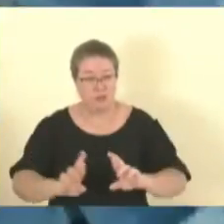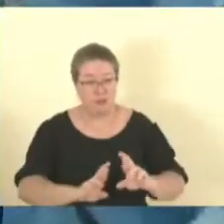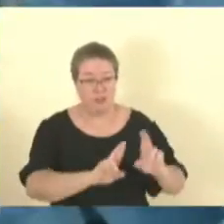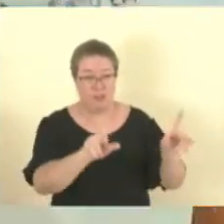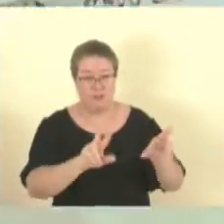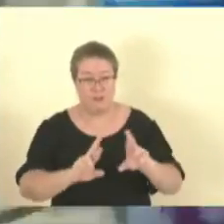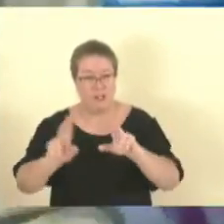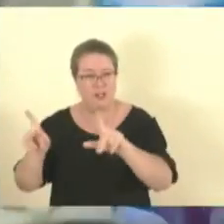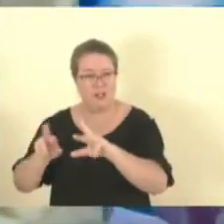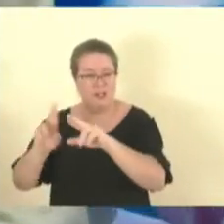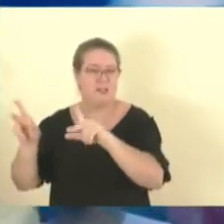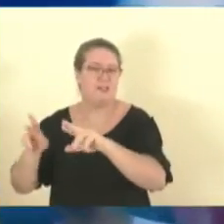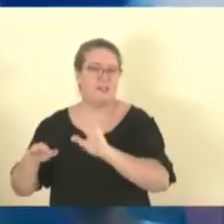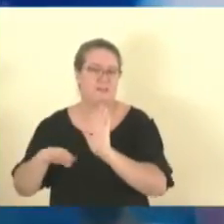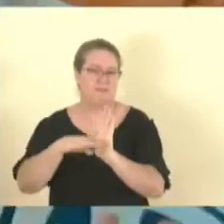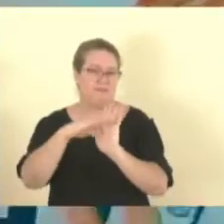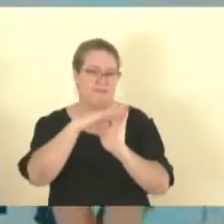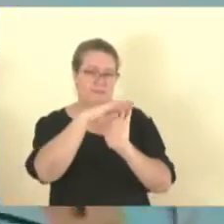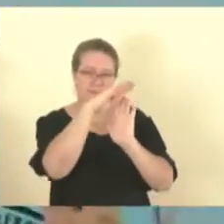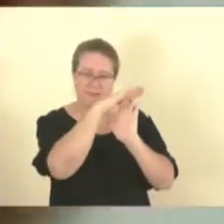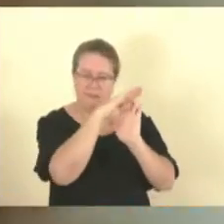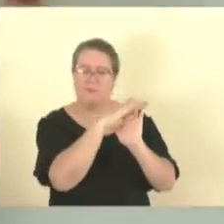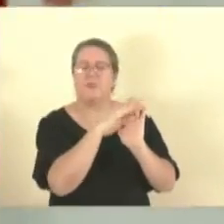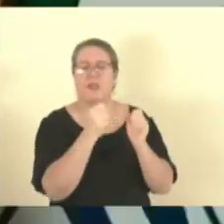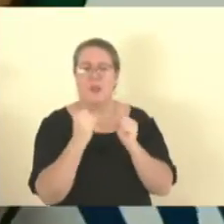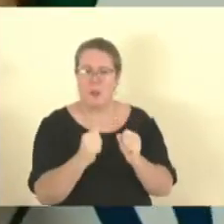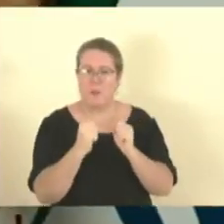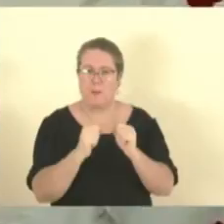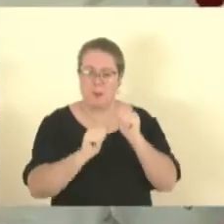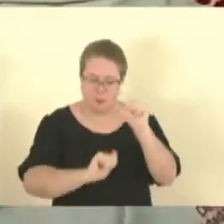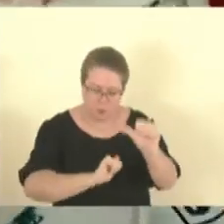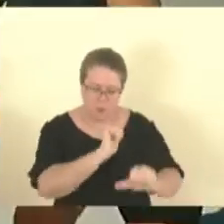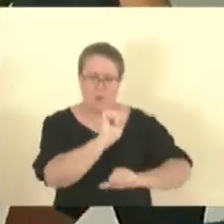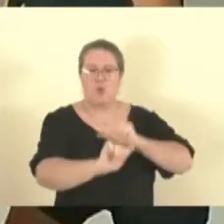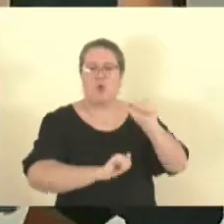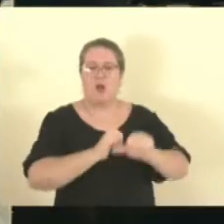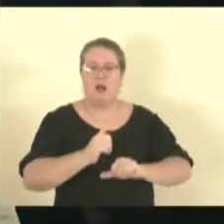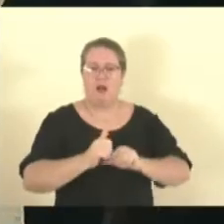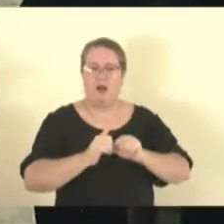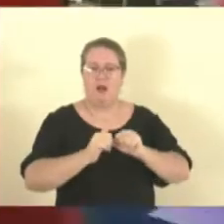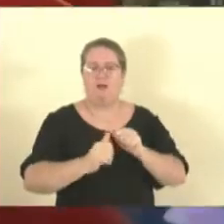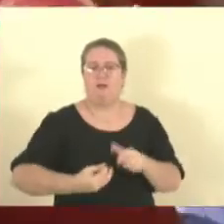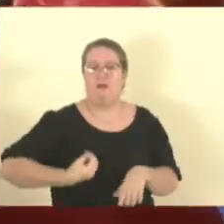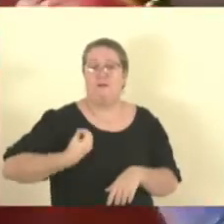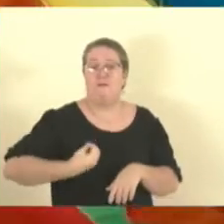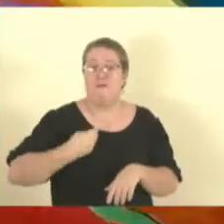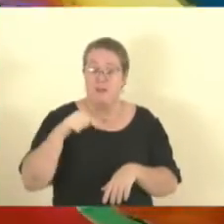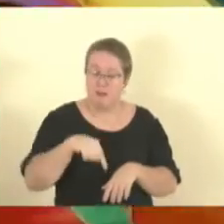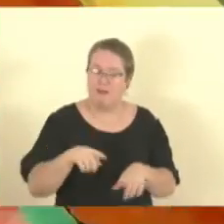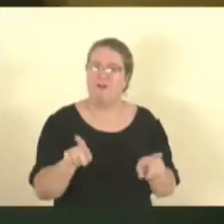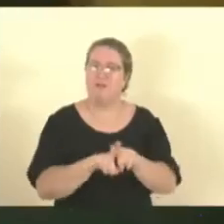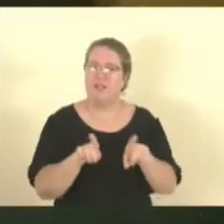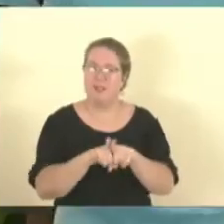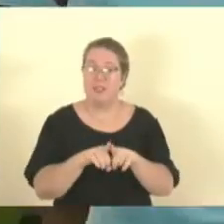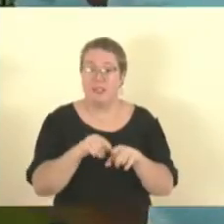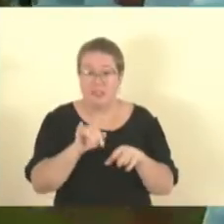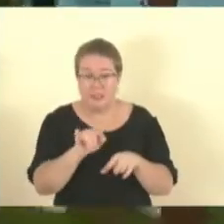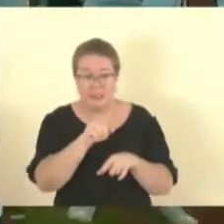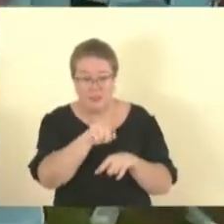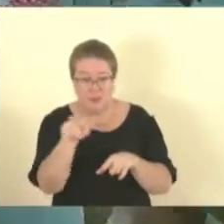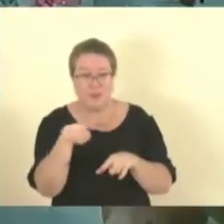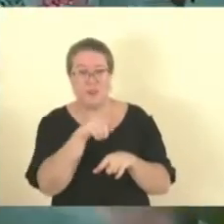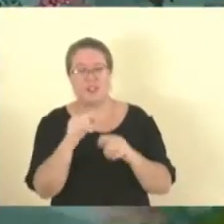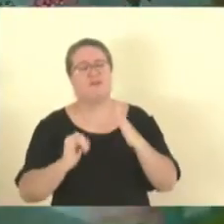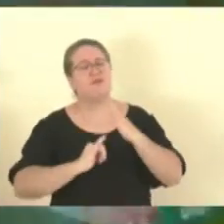de vários níveis, que, de fato, possam fazer diferença. Então, se você é uma instituição cristã, ou se